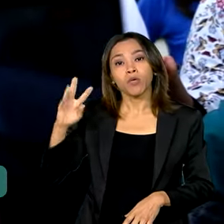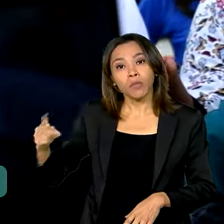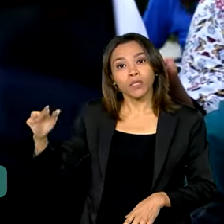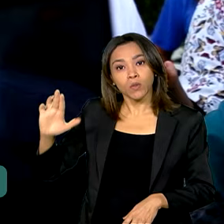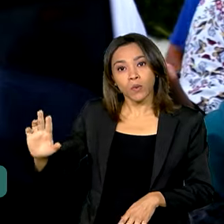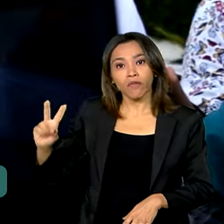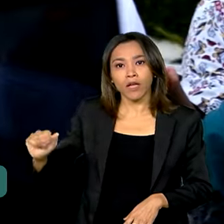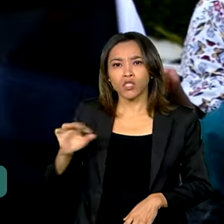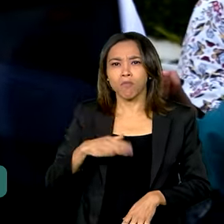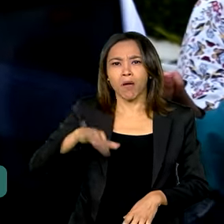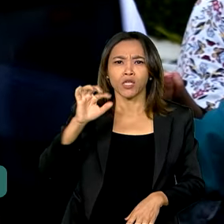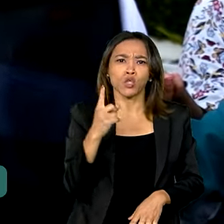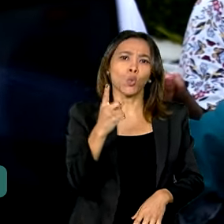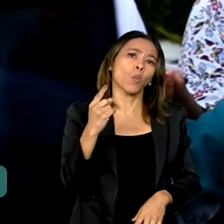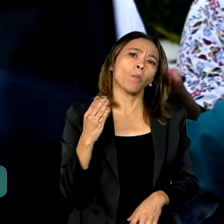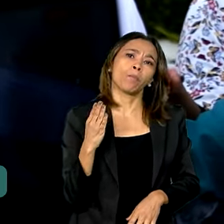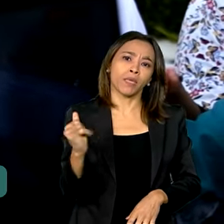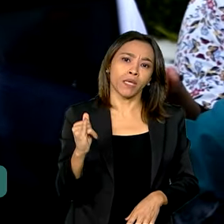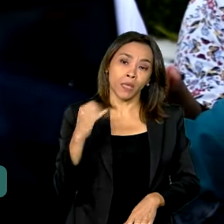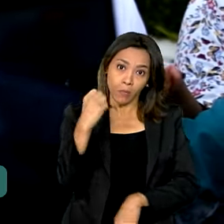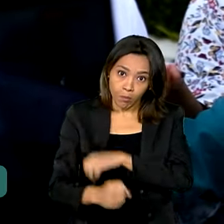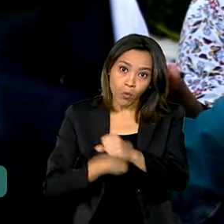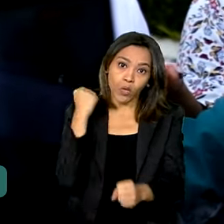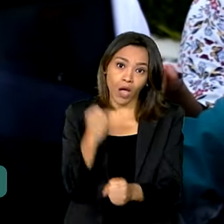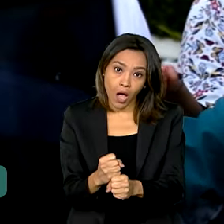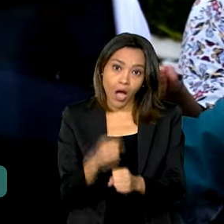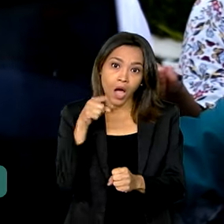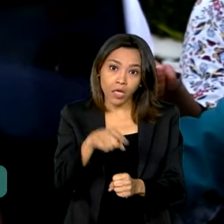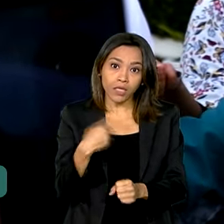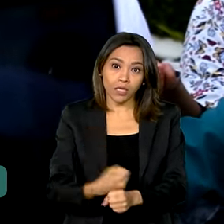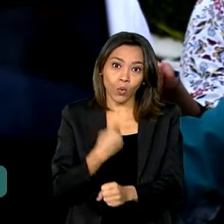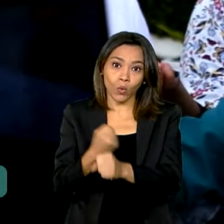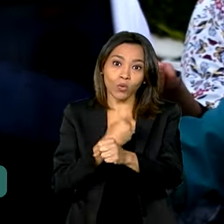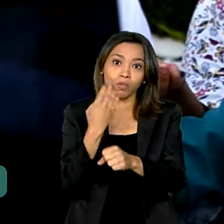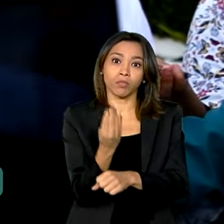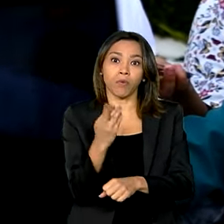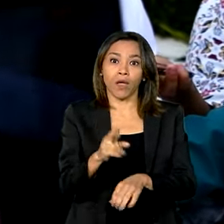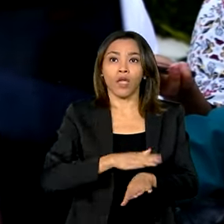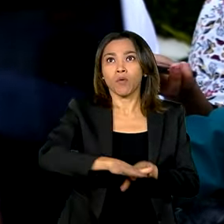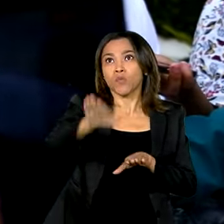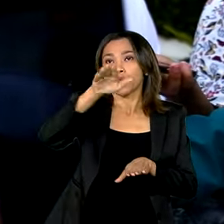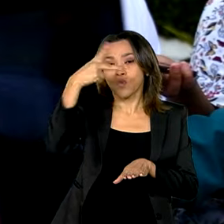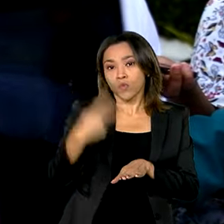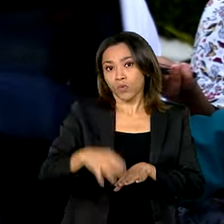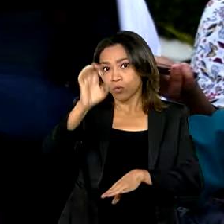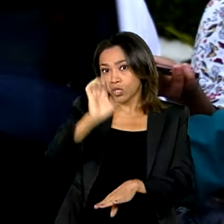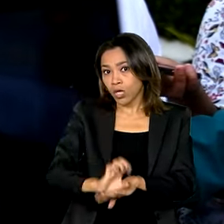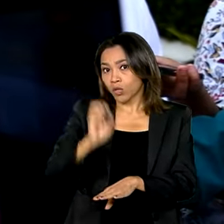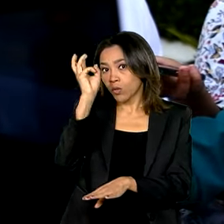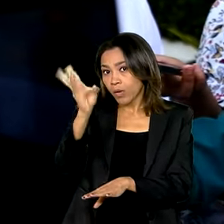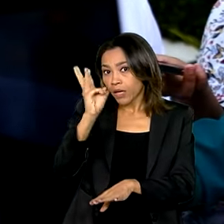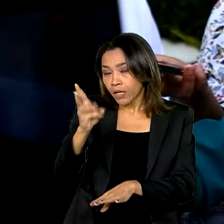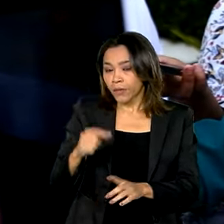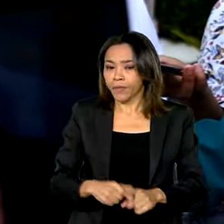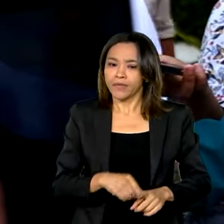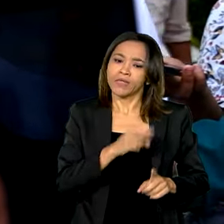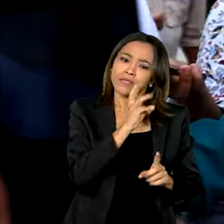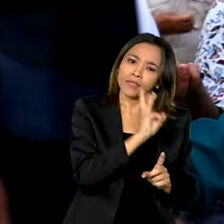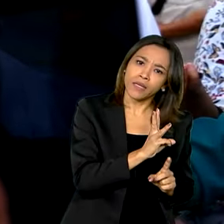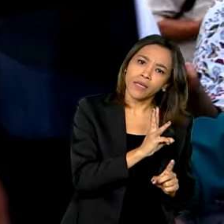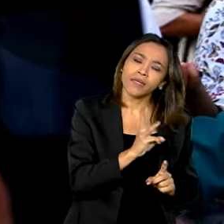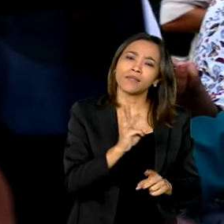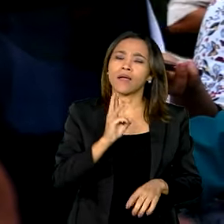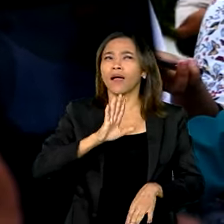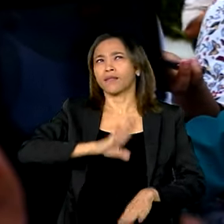passaremos de um bilhão de reais por ano de investimento na malha federal do estado do Maranhão. Isso significa dizer entre três e quatro